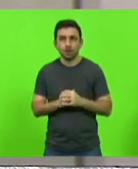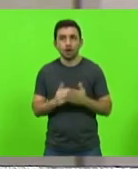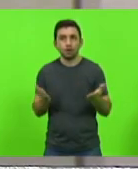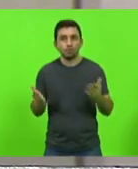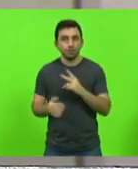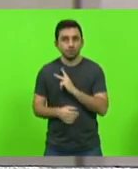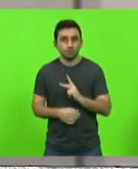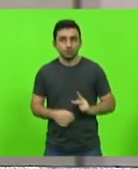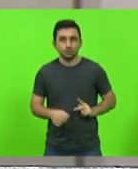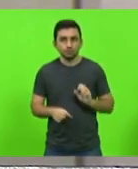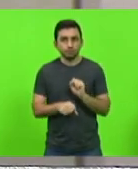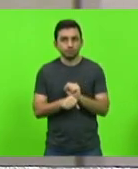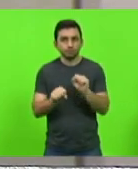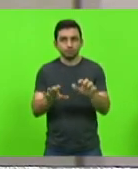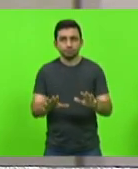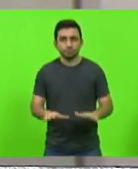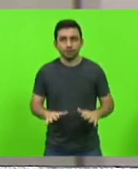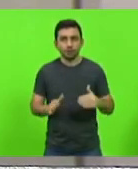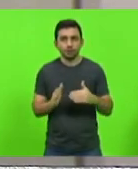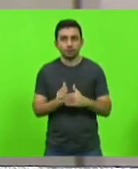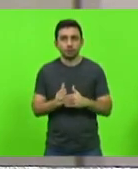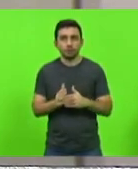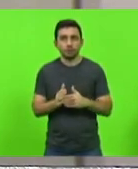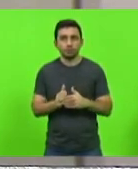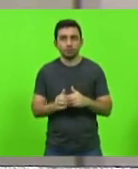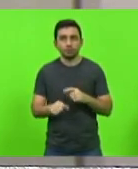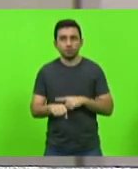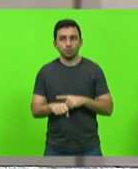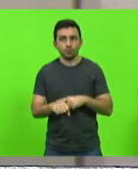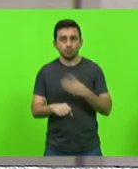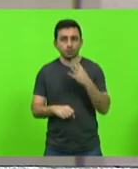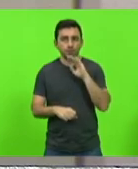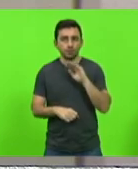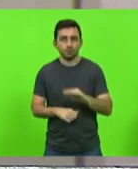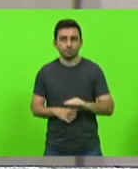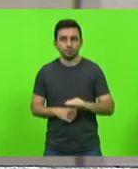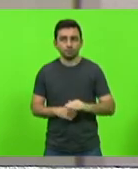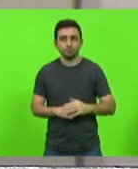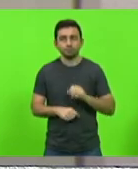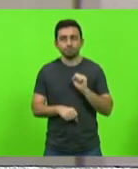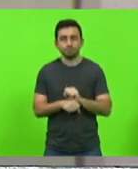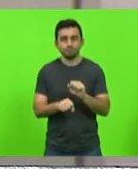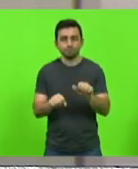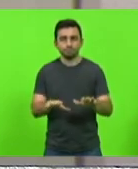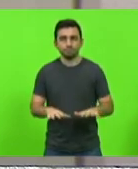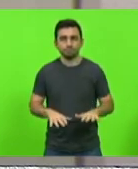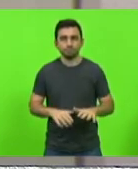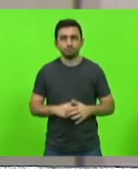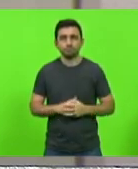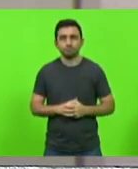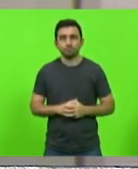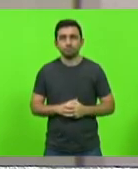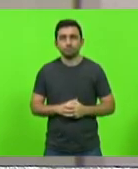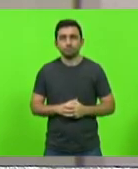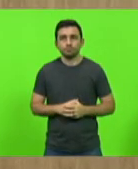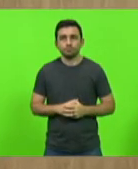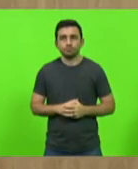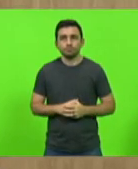presidência suspende a sessão até as 16 horas tá suspensa a sessão